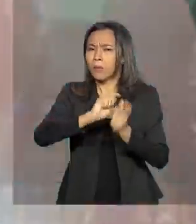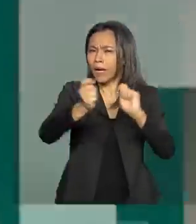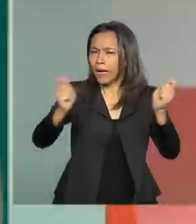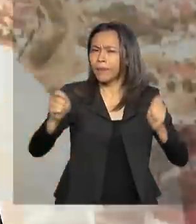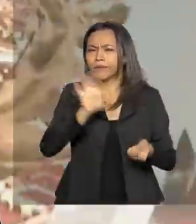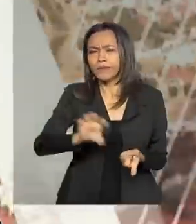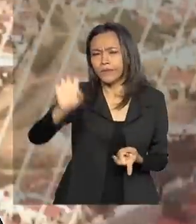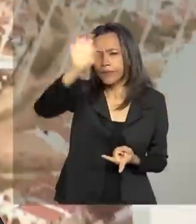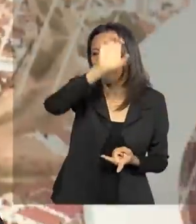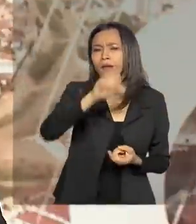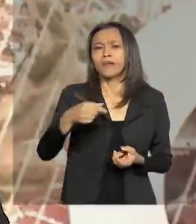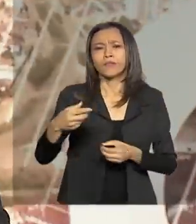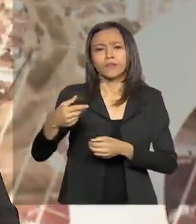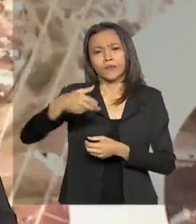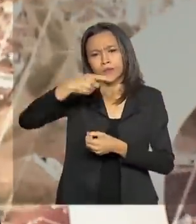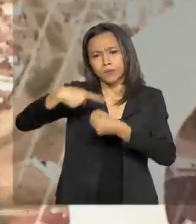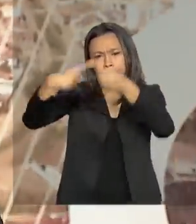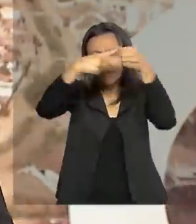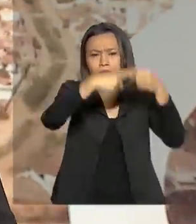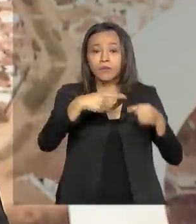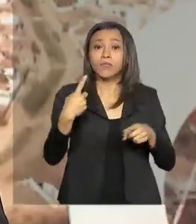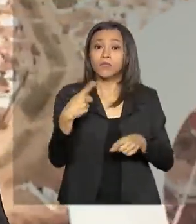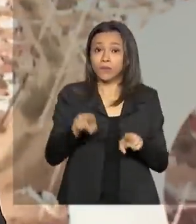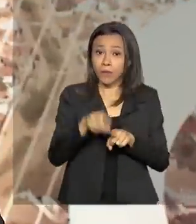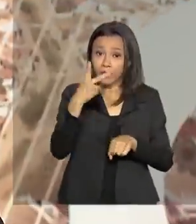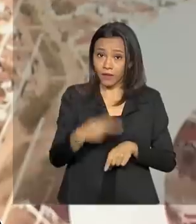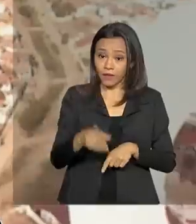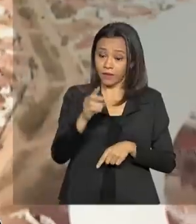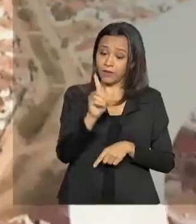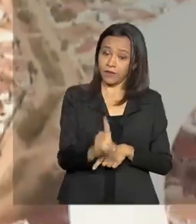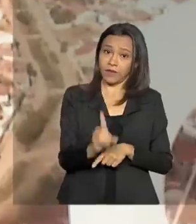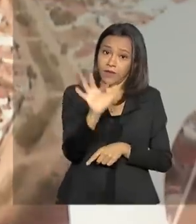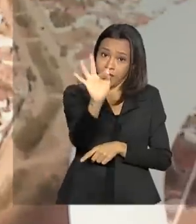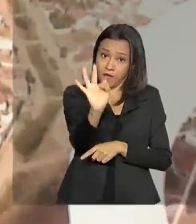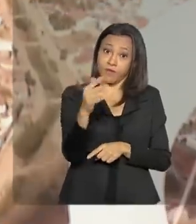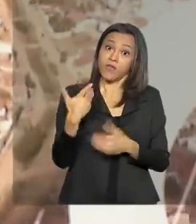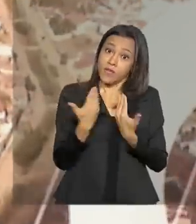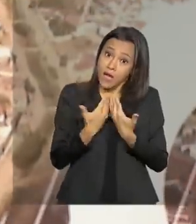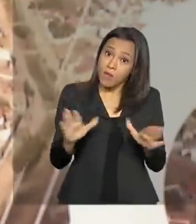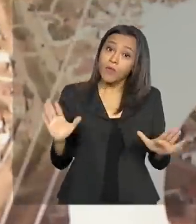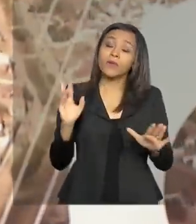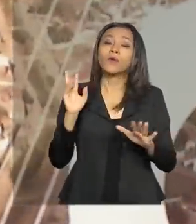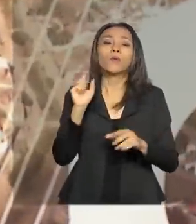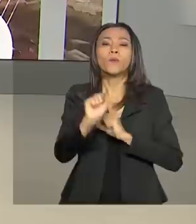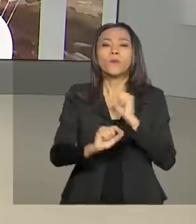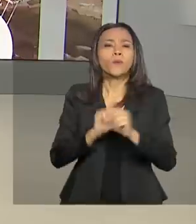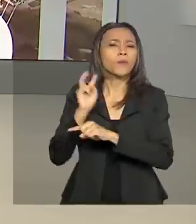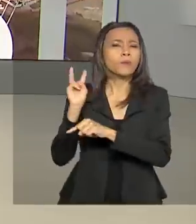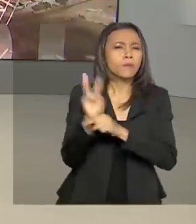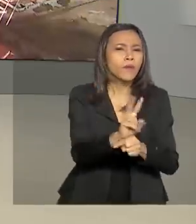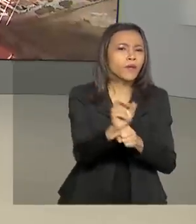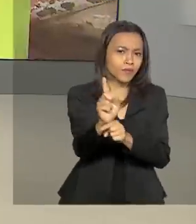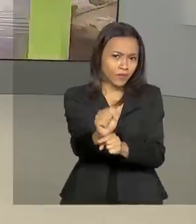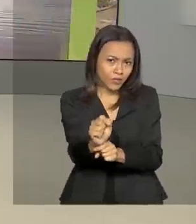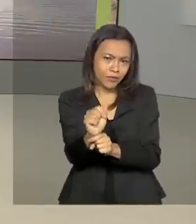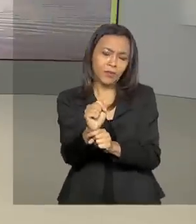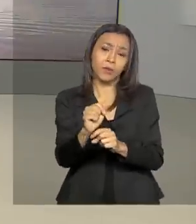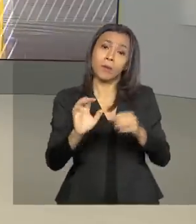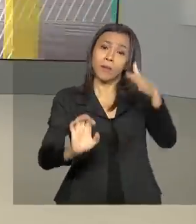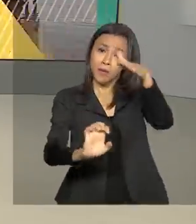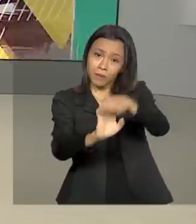municípios e o Distrito Federal. E também abriu mais linhas de crédito para pequenas e médias empresas. As medidas